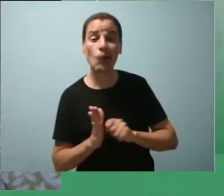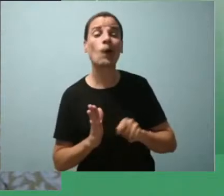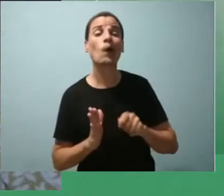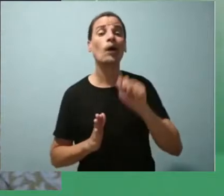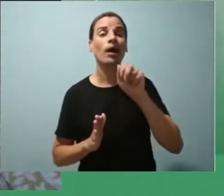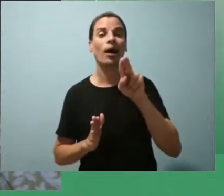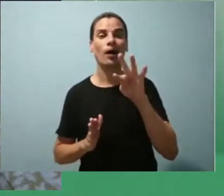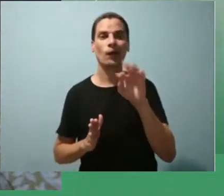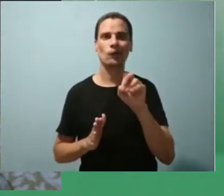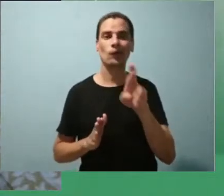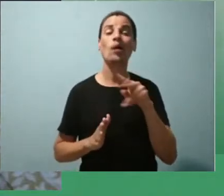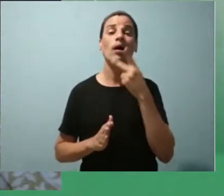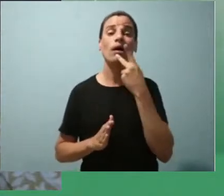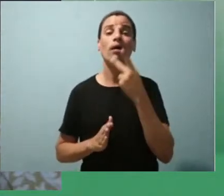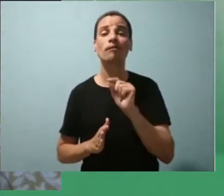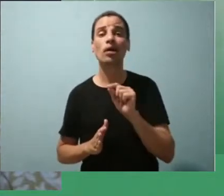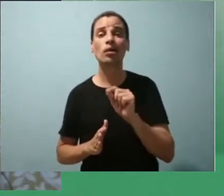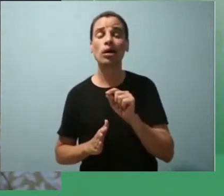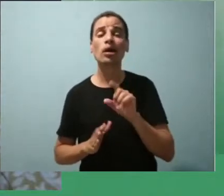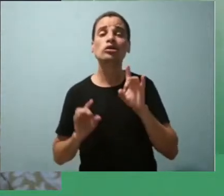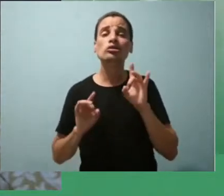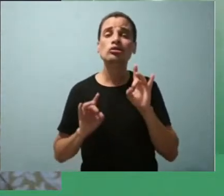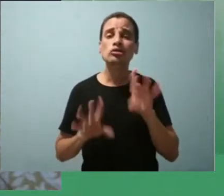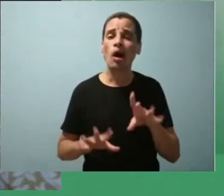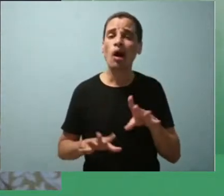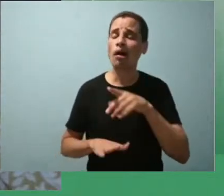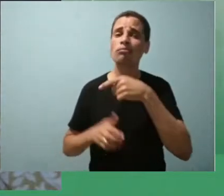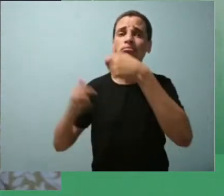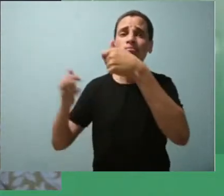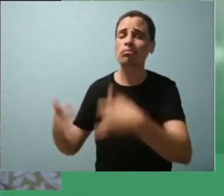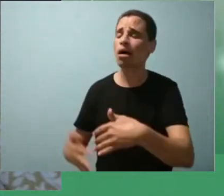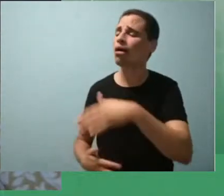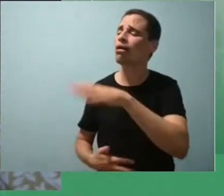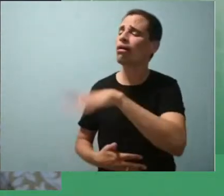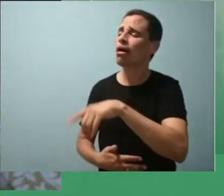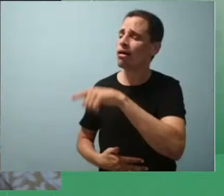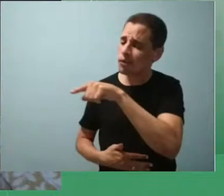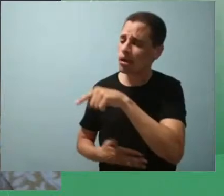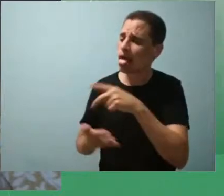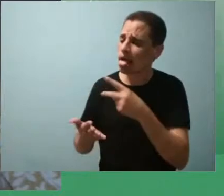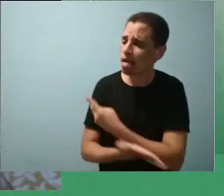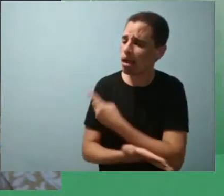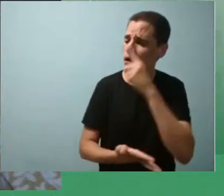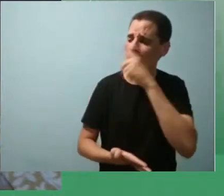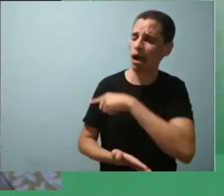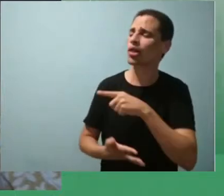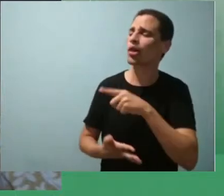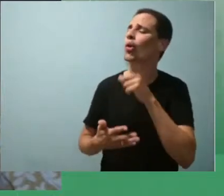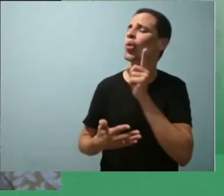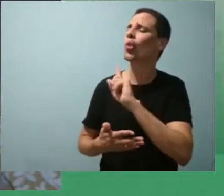aluno o que o traz de variedade não padrão que é